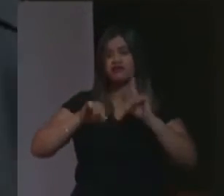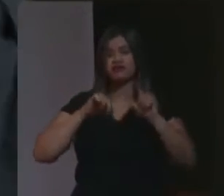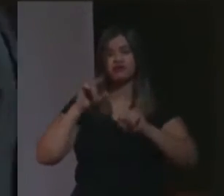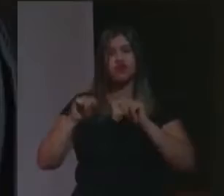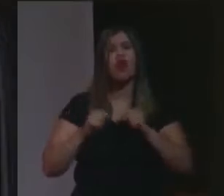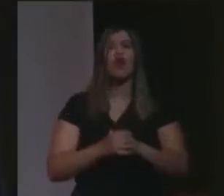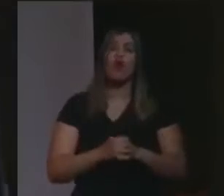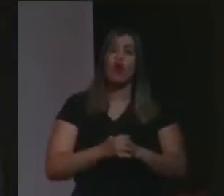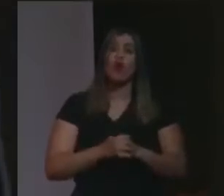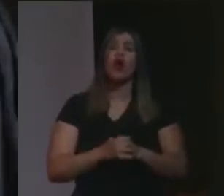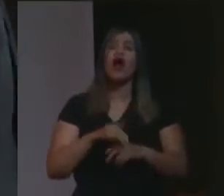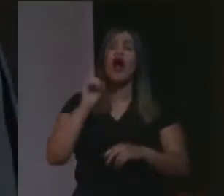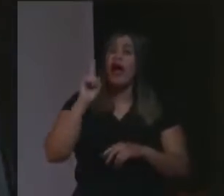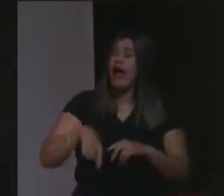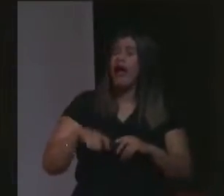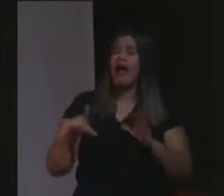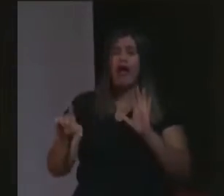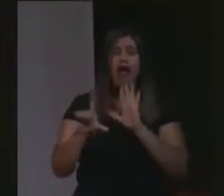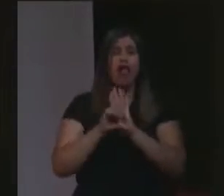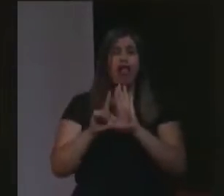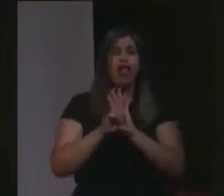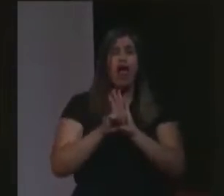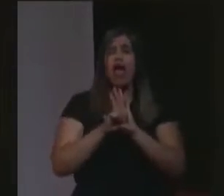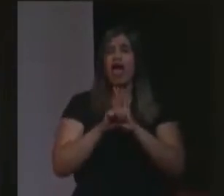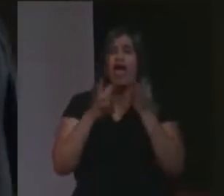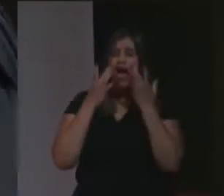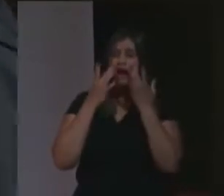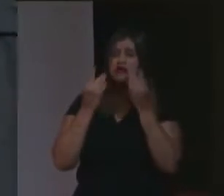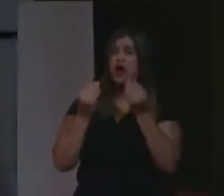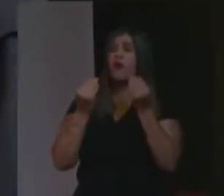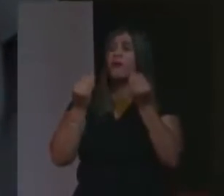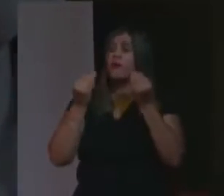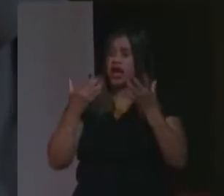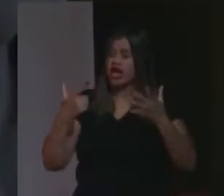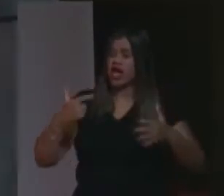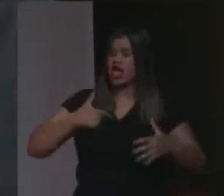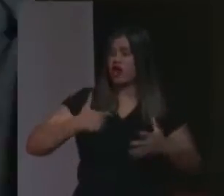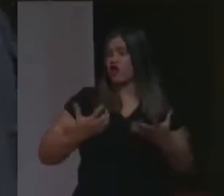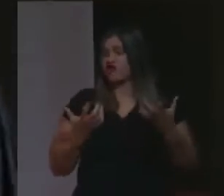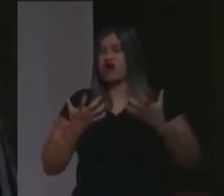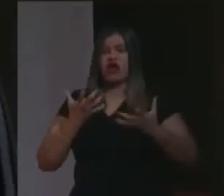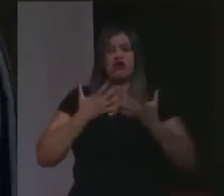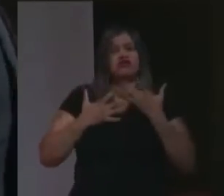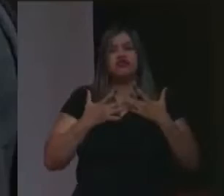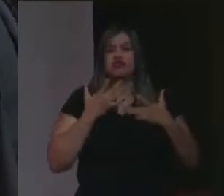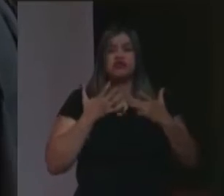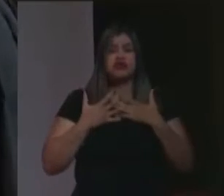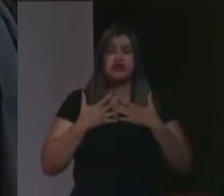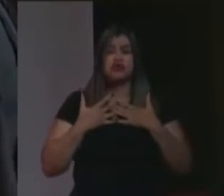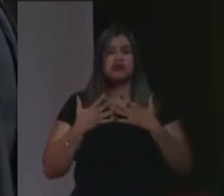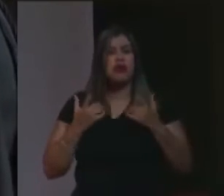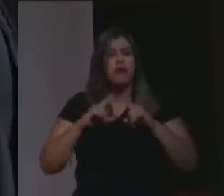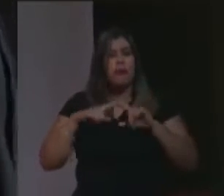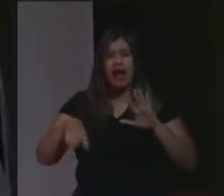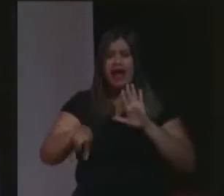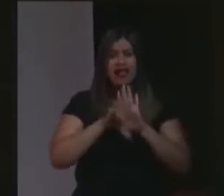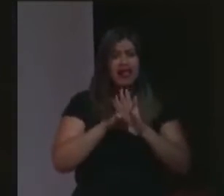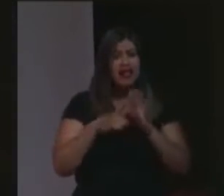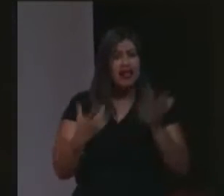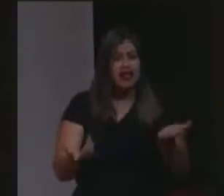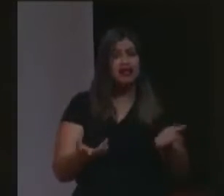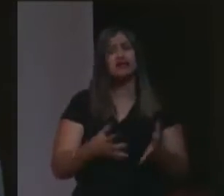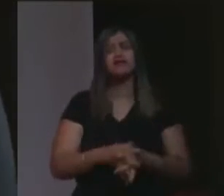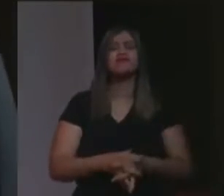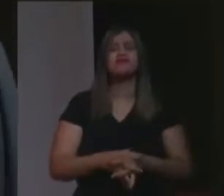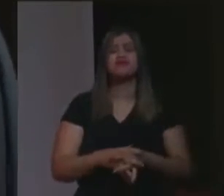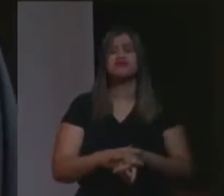É usar da lei para satisfazer o meu interesse momentâneo. A lei penal. E nós sabemos